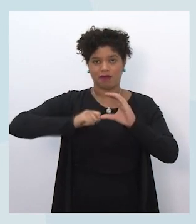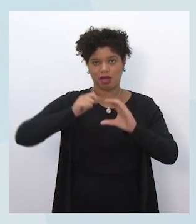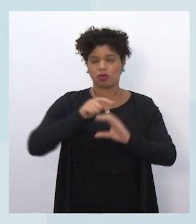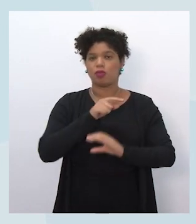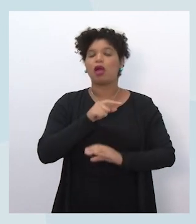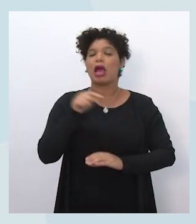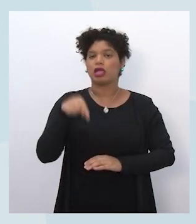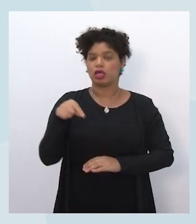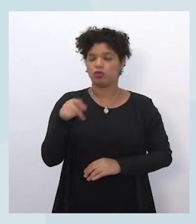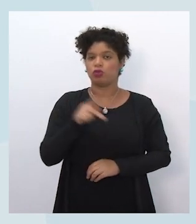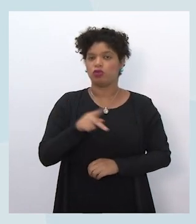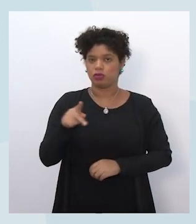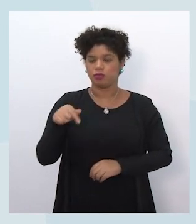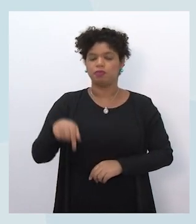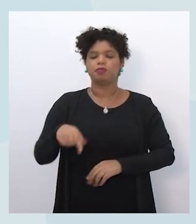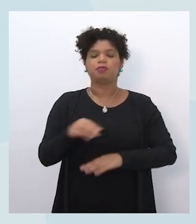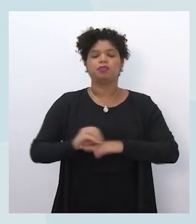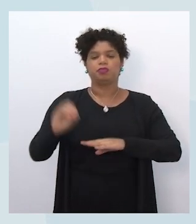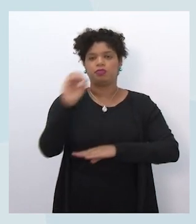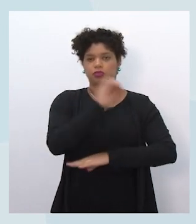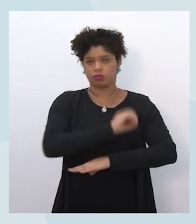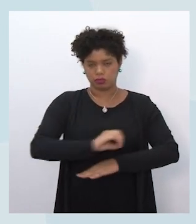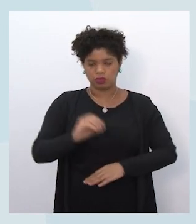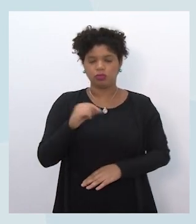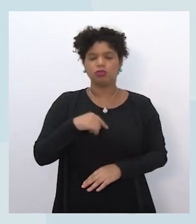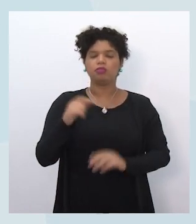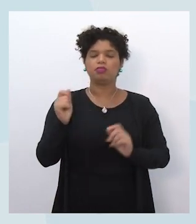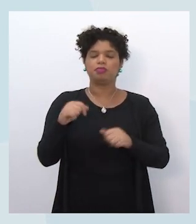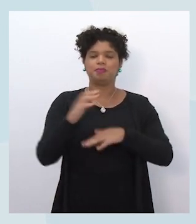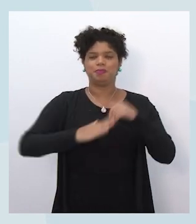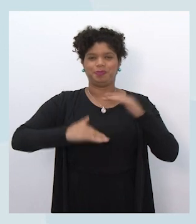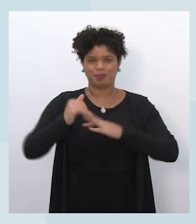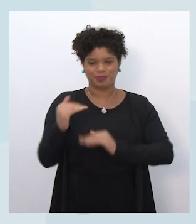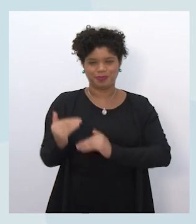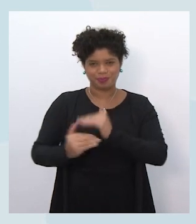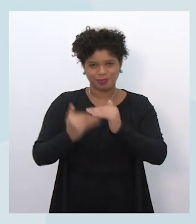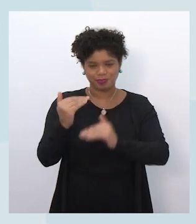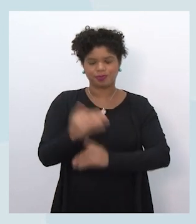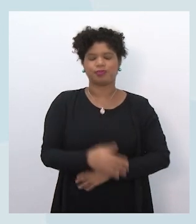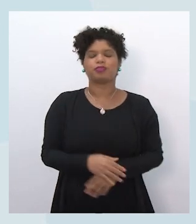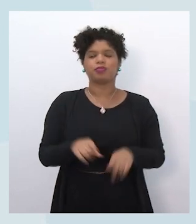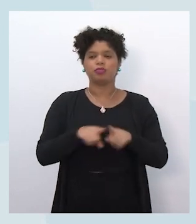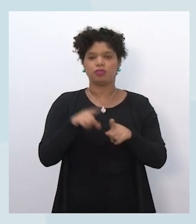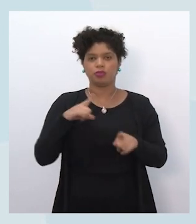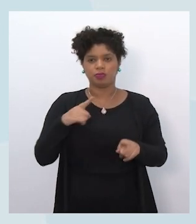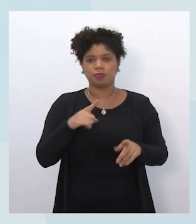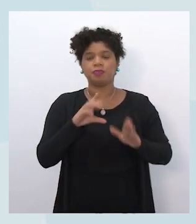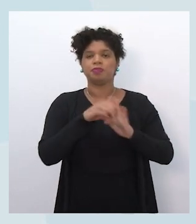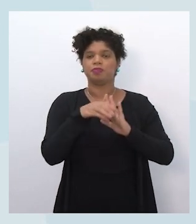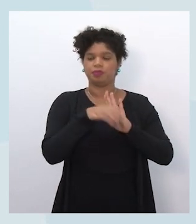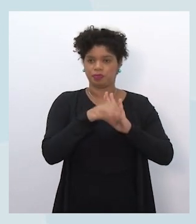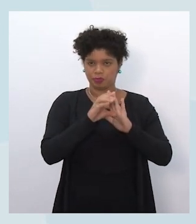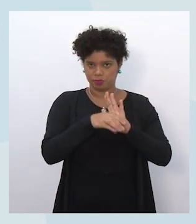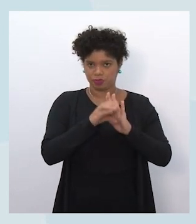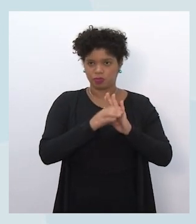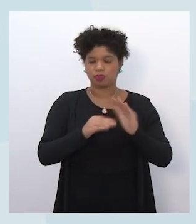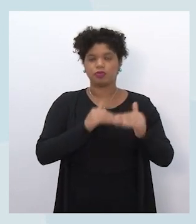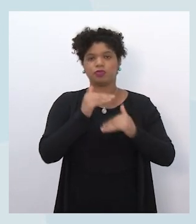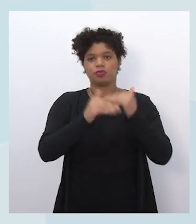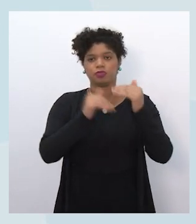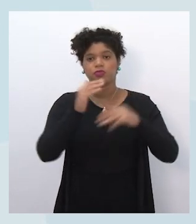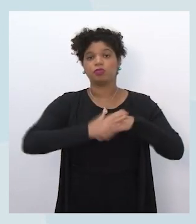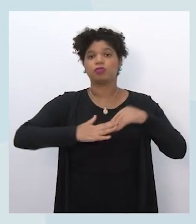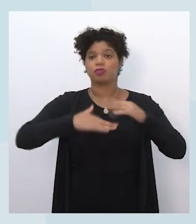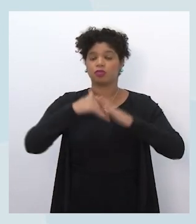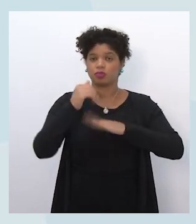Centro de Mídias, para desenvolver essa habilidade. Aí, nós temos um conteúdo equivalente para o desenvolvimento dessa habilidade, só